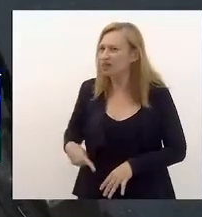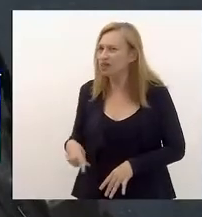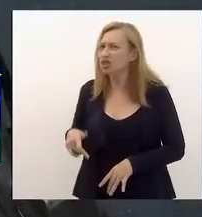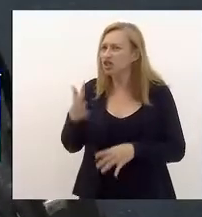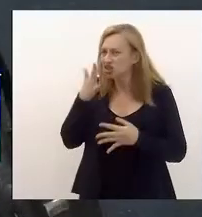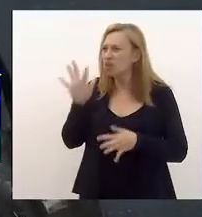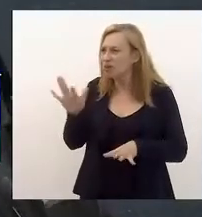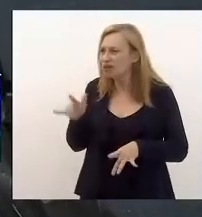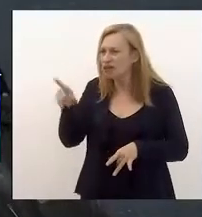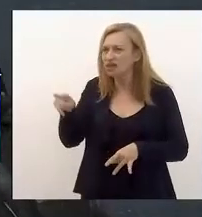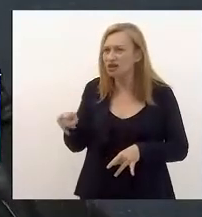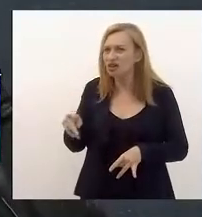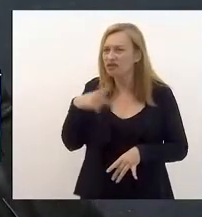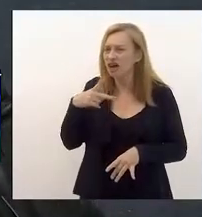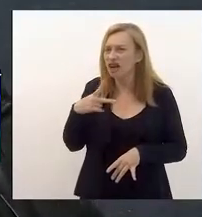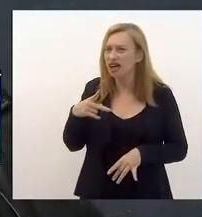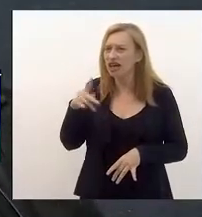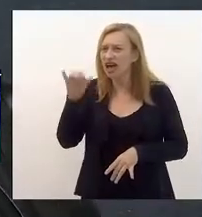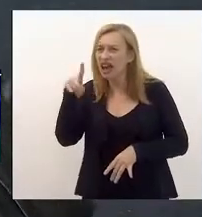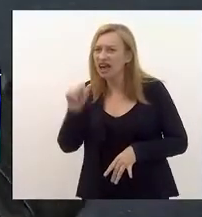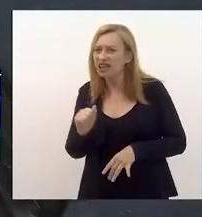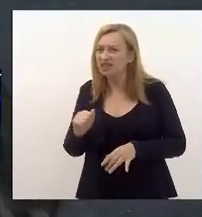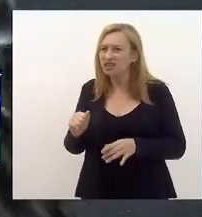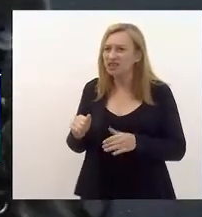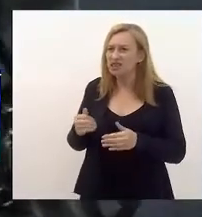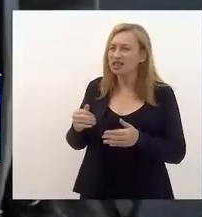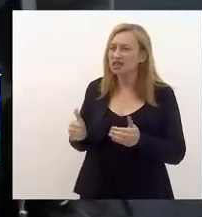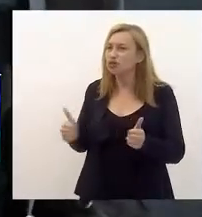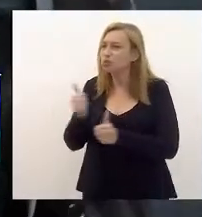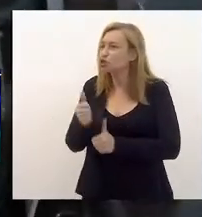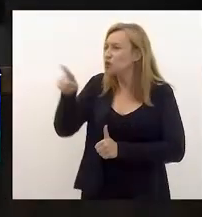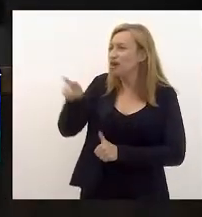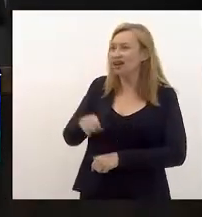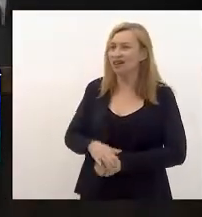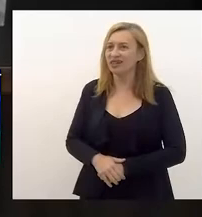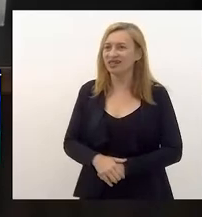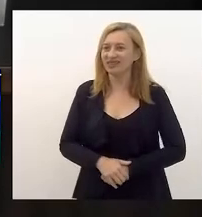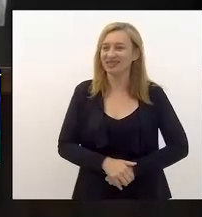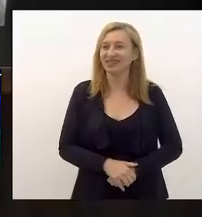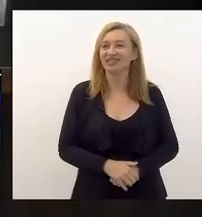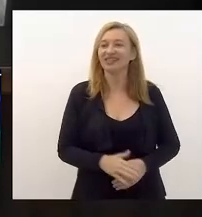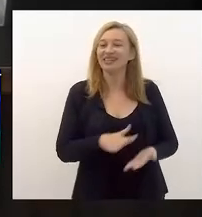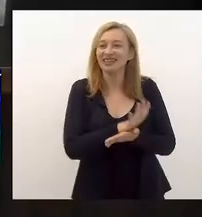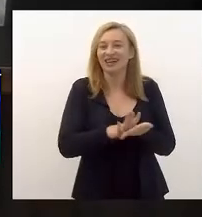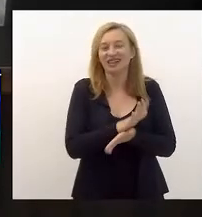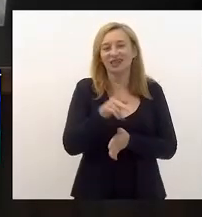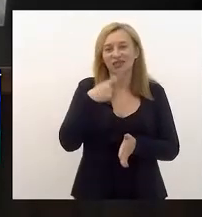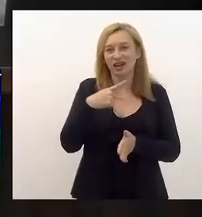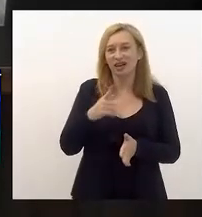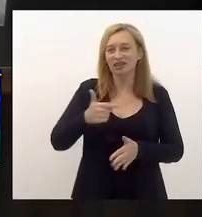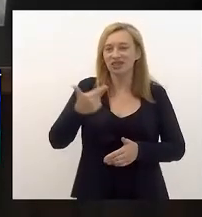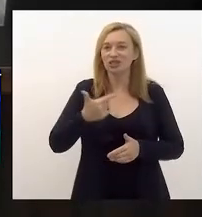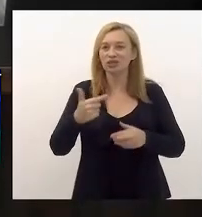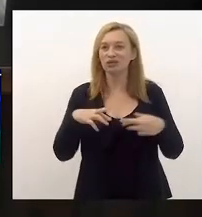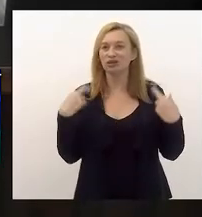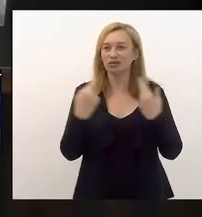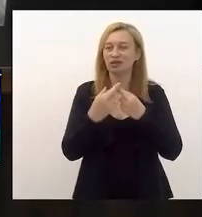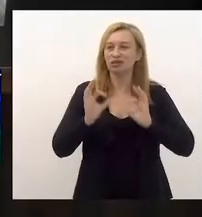atenção dele e falei que a Lana Passa vai jogar no lugar dele. Está correto. Nada mais a tratar, na segunda sessão